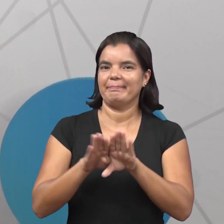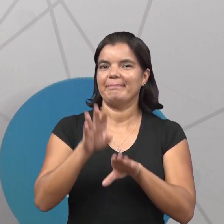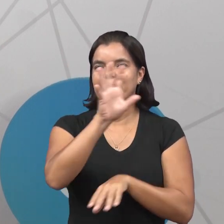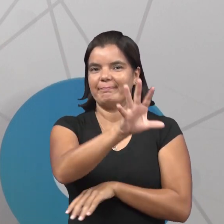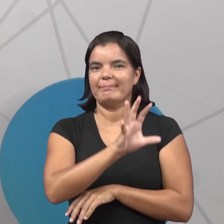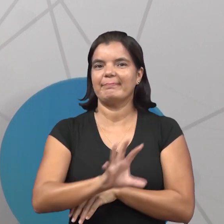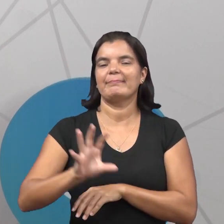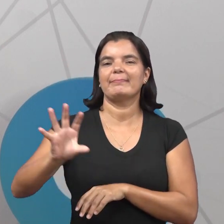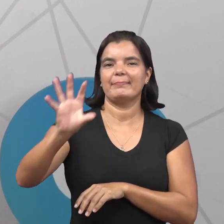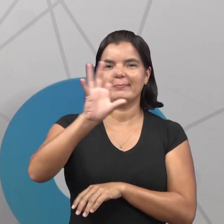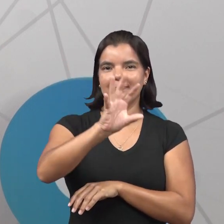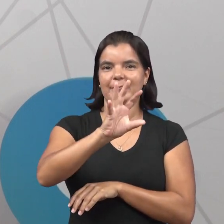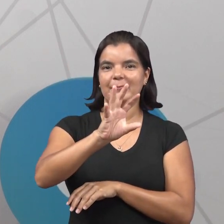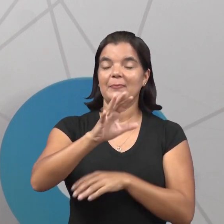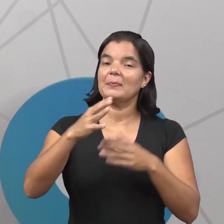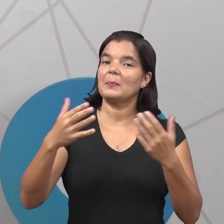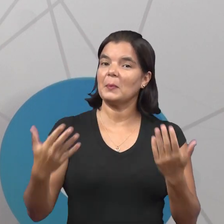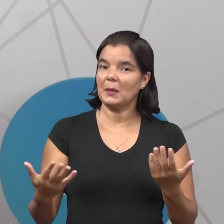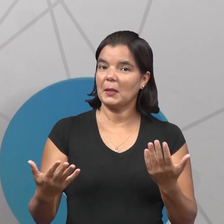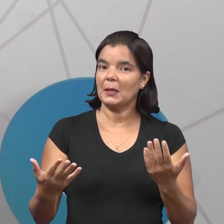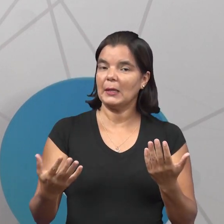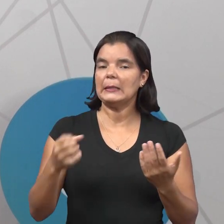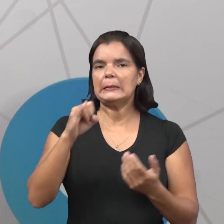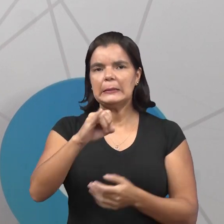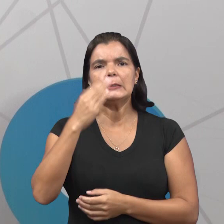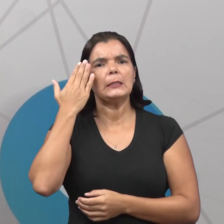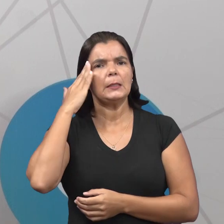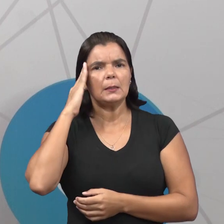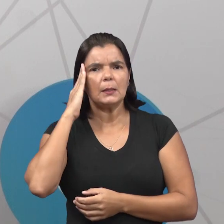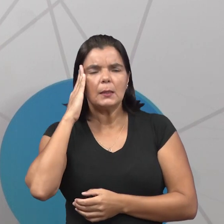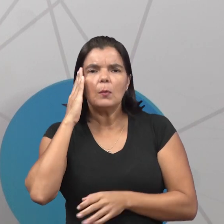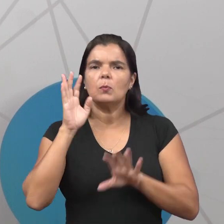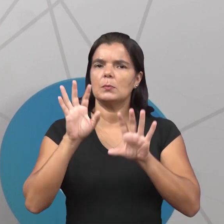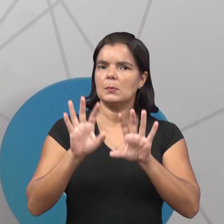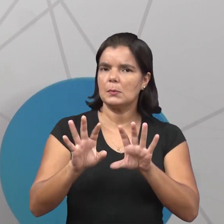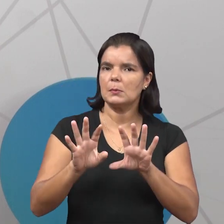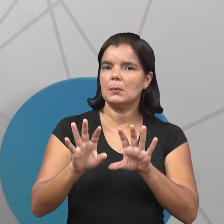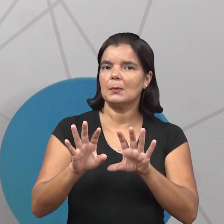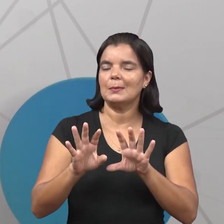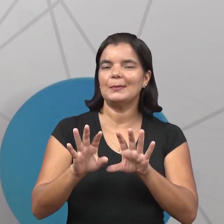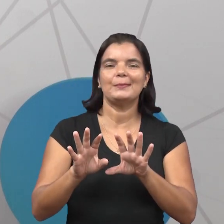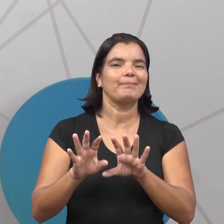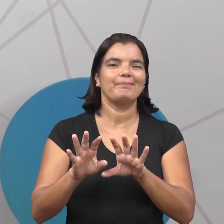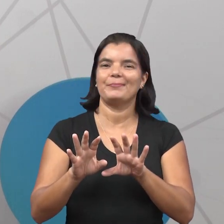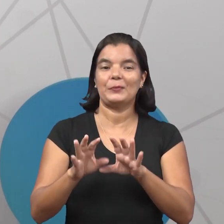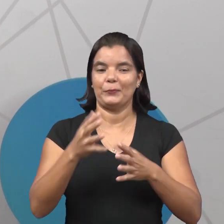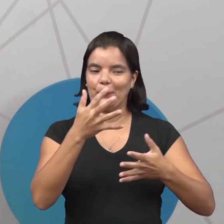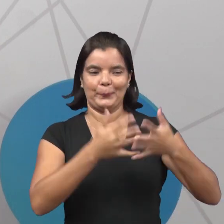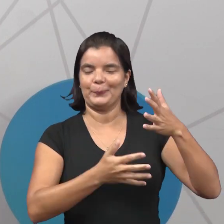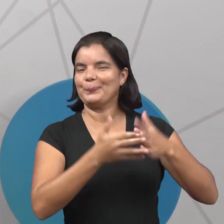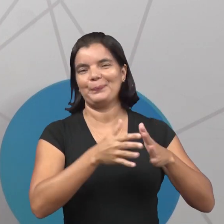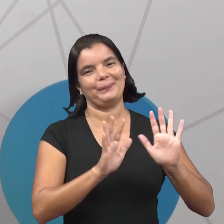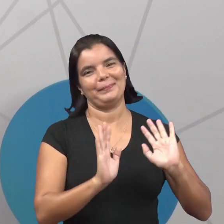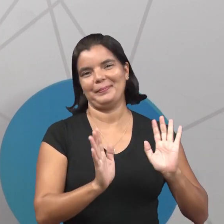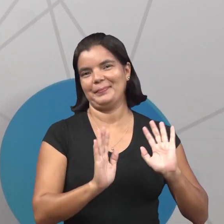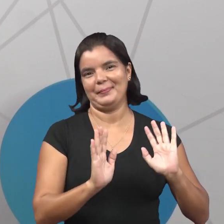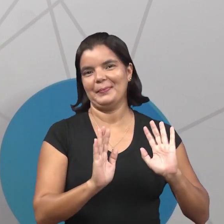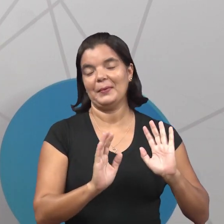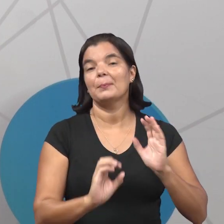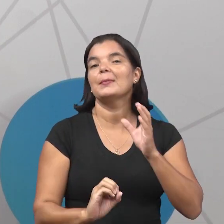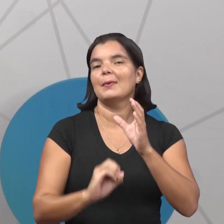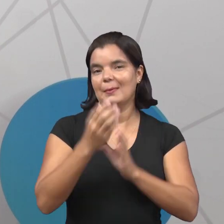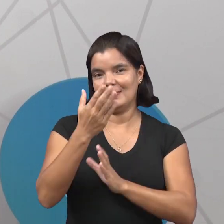regionalização. Então é isso, se compreendemos essa configuração, não vamos confundir como